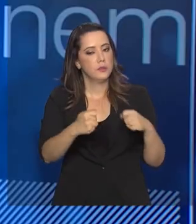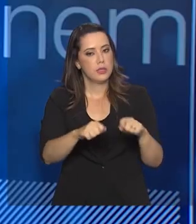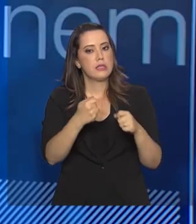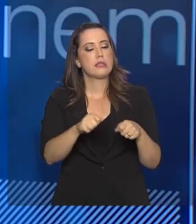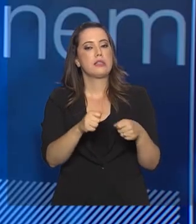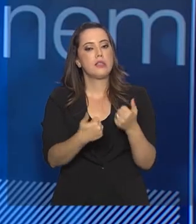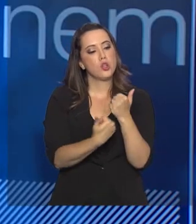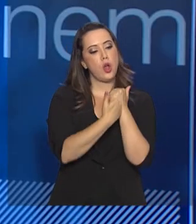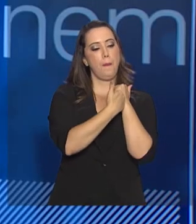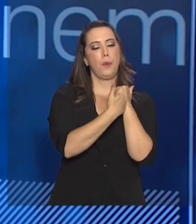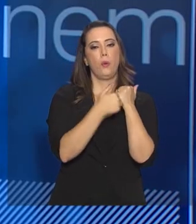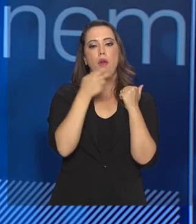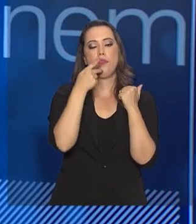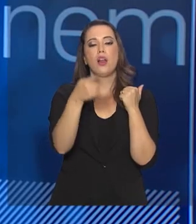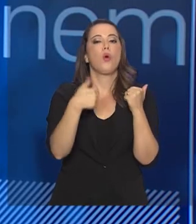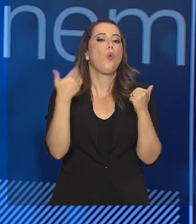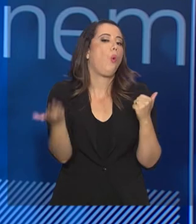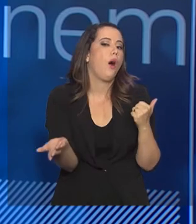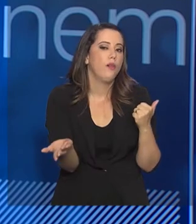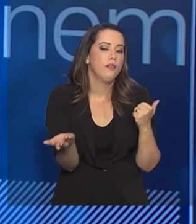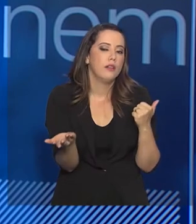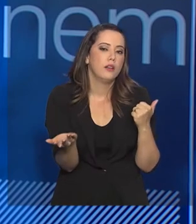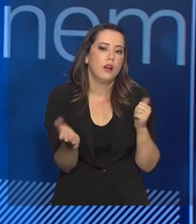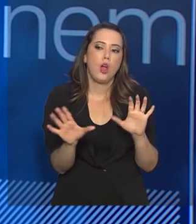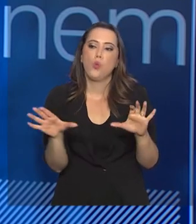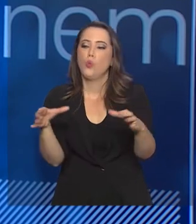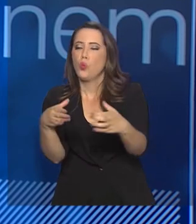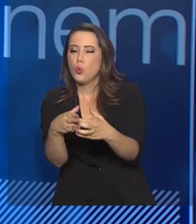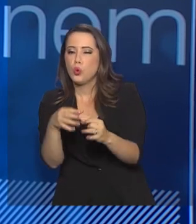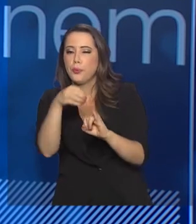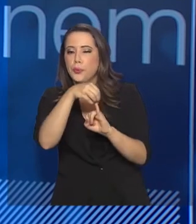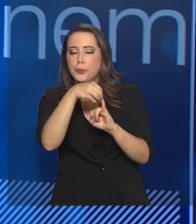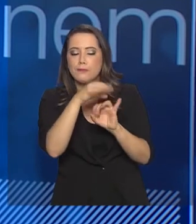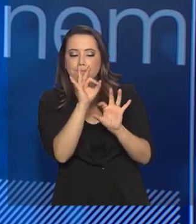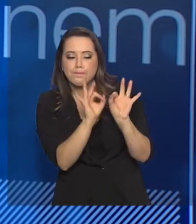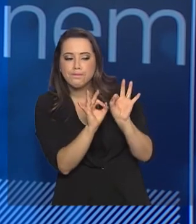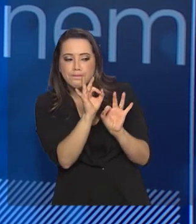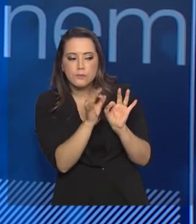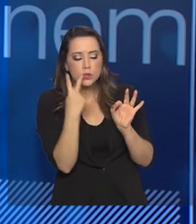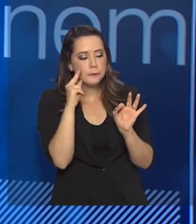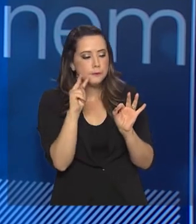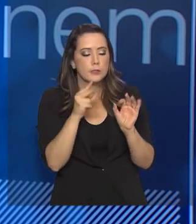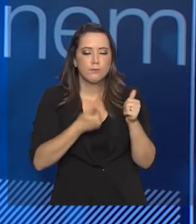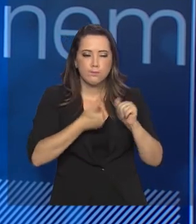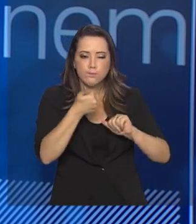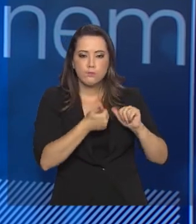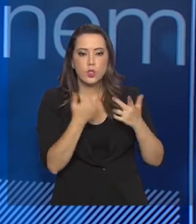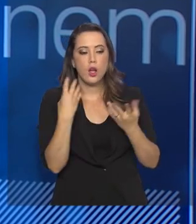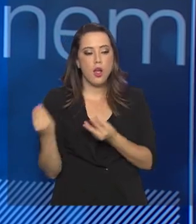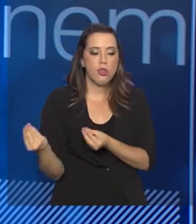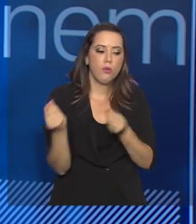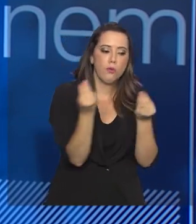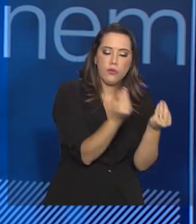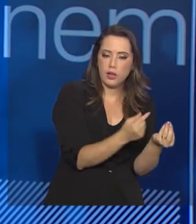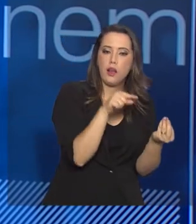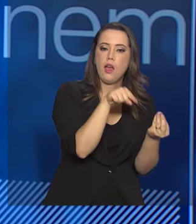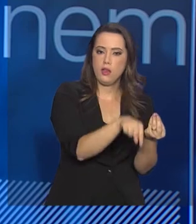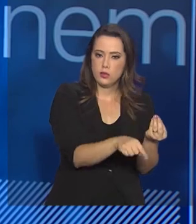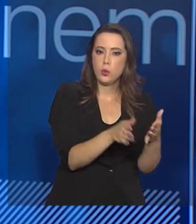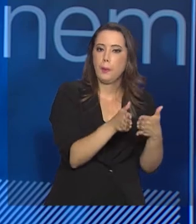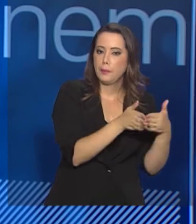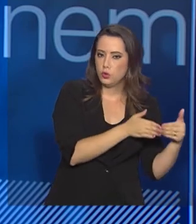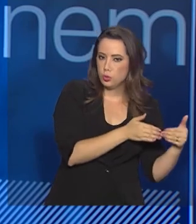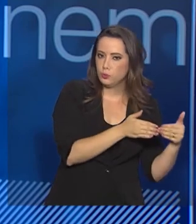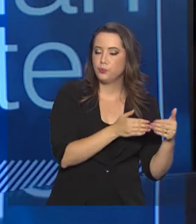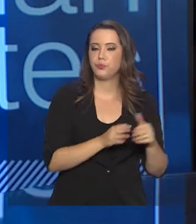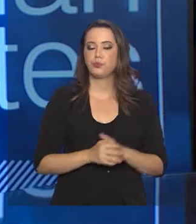diz qual é o atendimento que ele quer. Uma comissão do INEP avalia e aí procura dar esse atendimento que ele precisa.